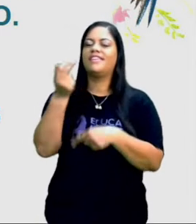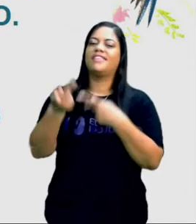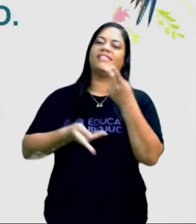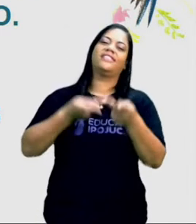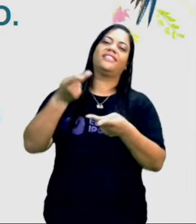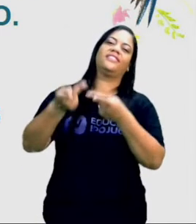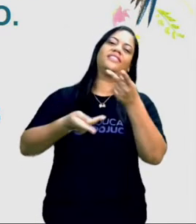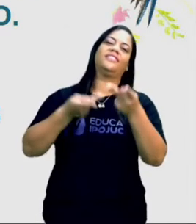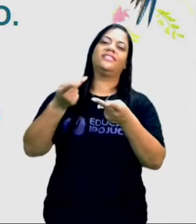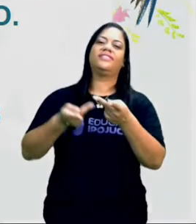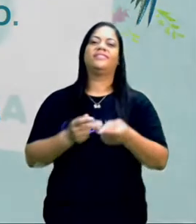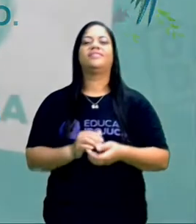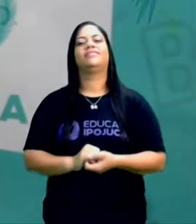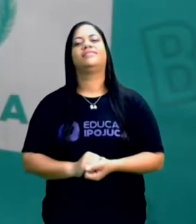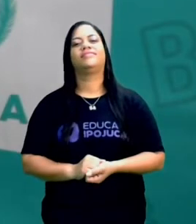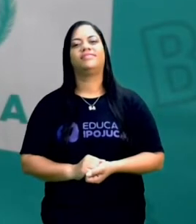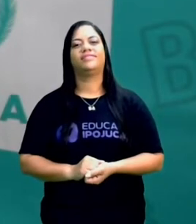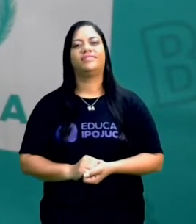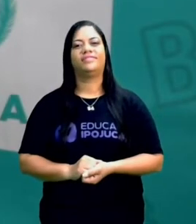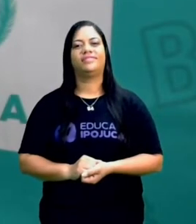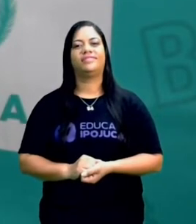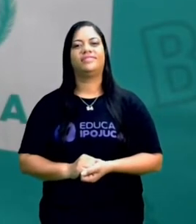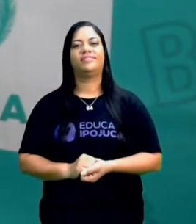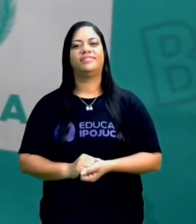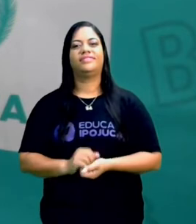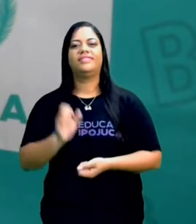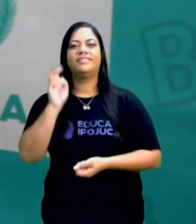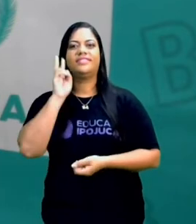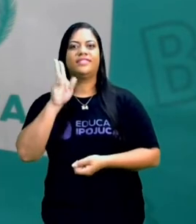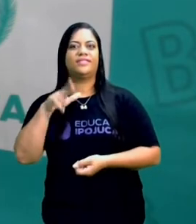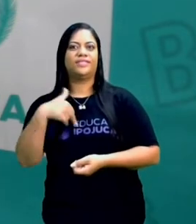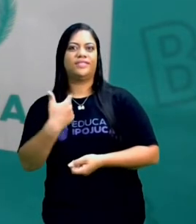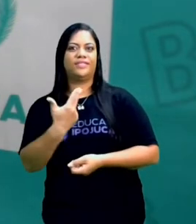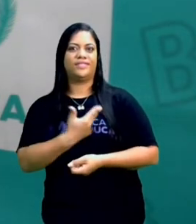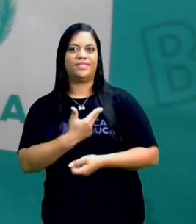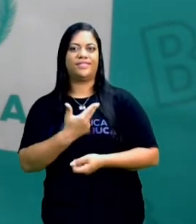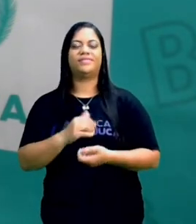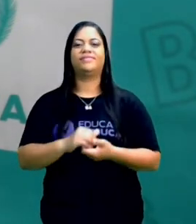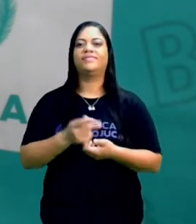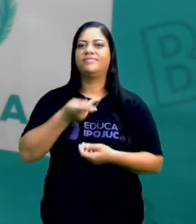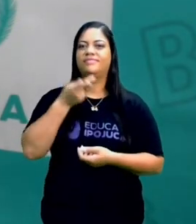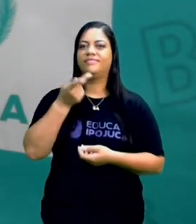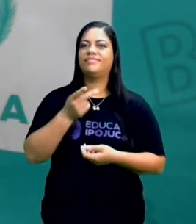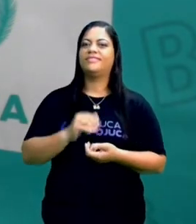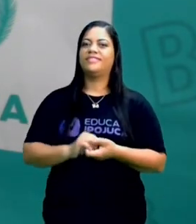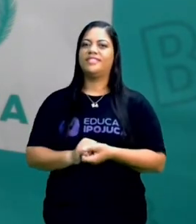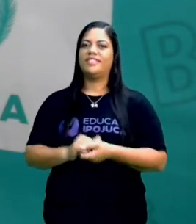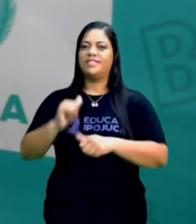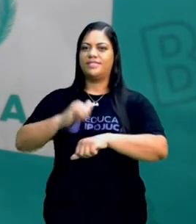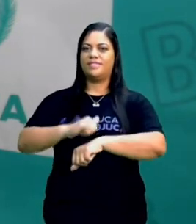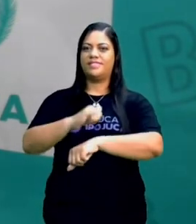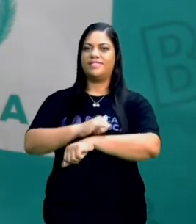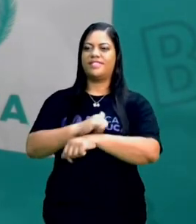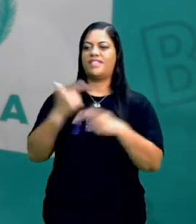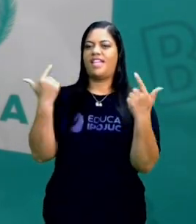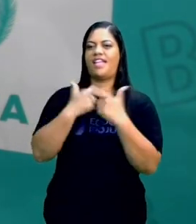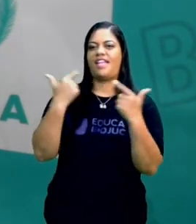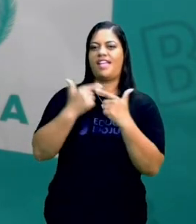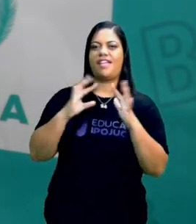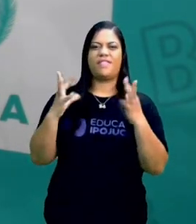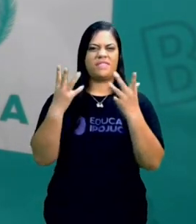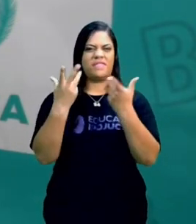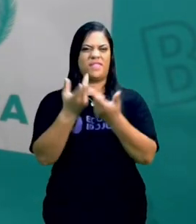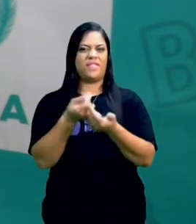contava. Então, veja, quando a gente vai contar, o sapo ficou, né, sendo zombado,